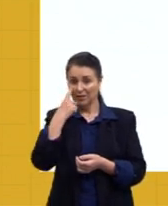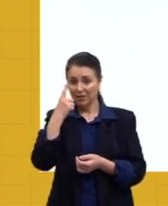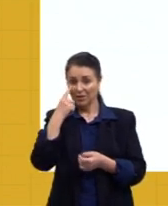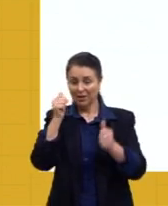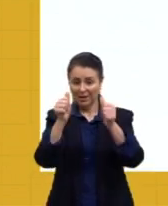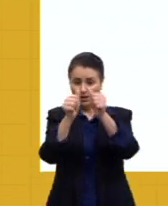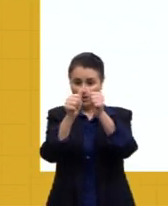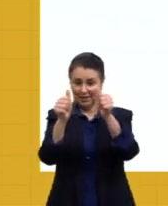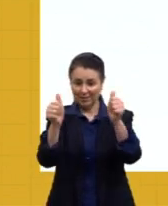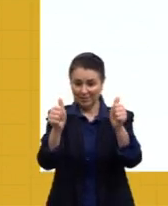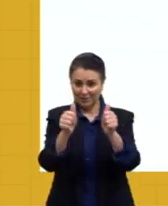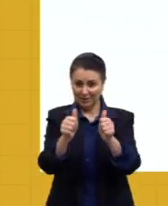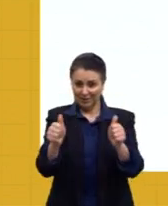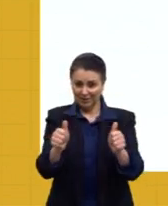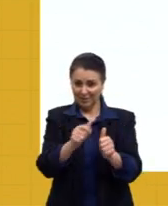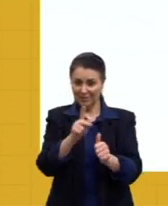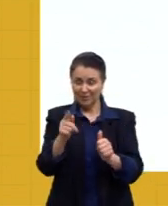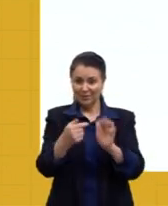Peraí.